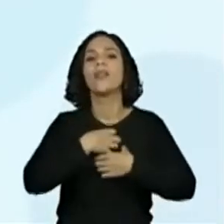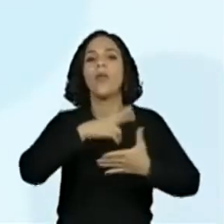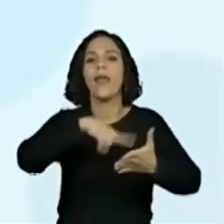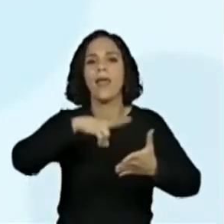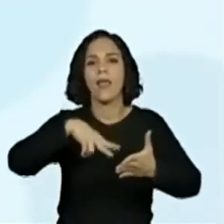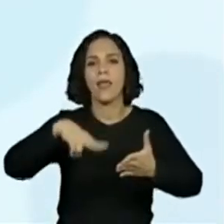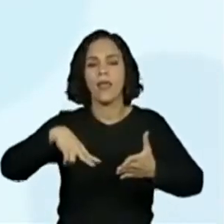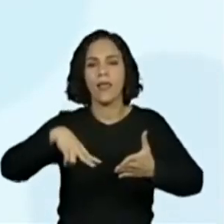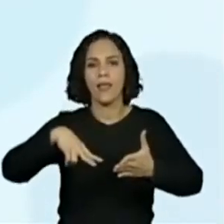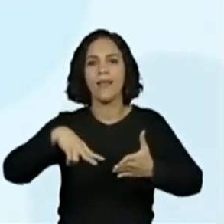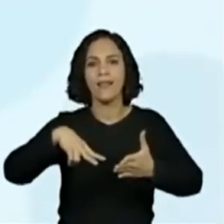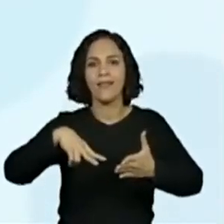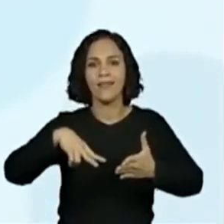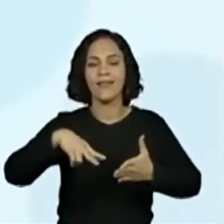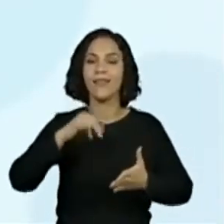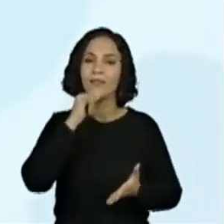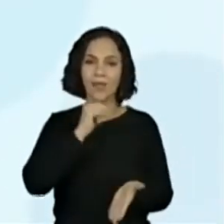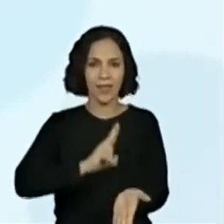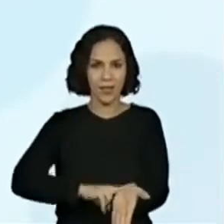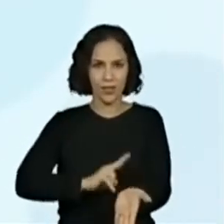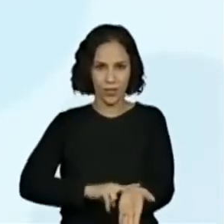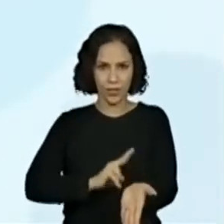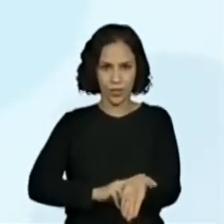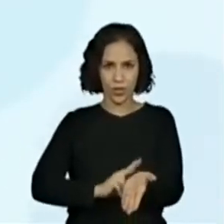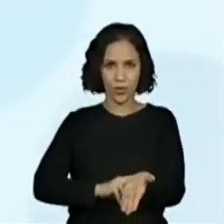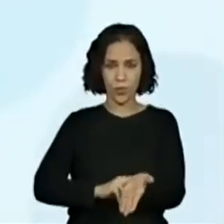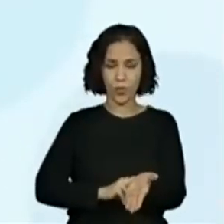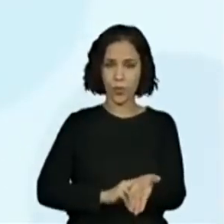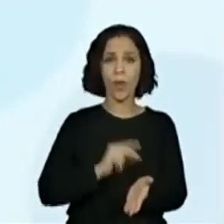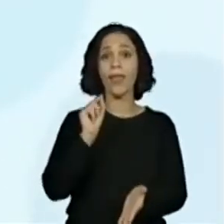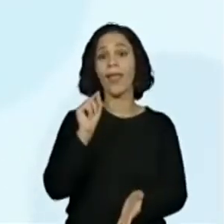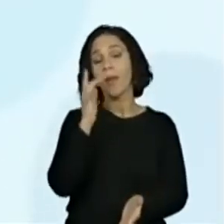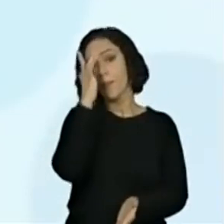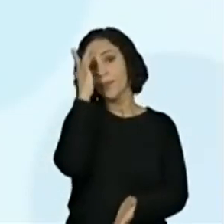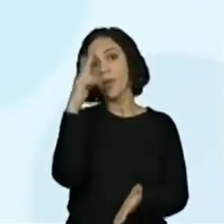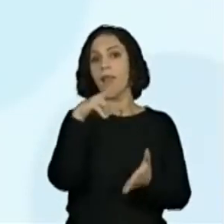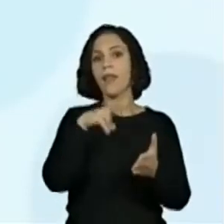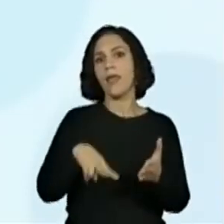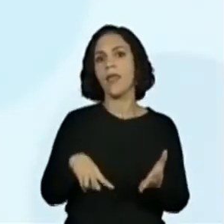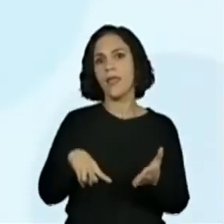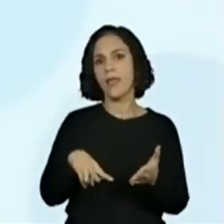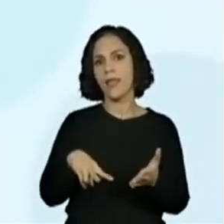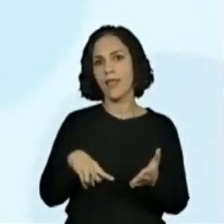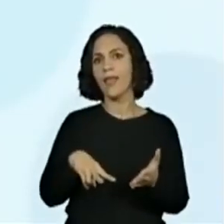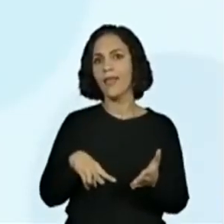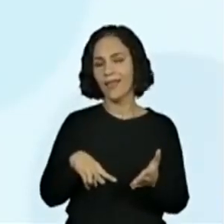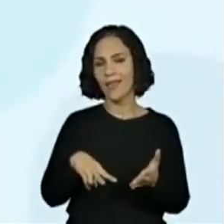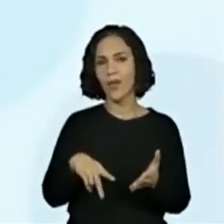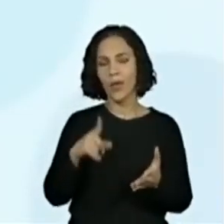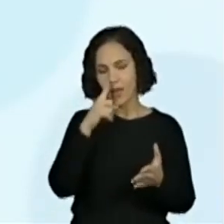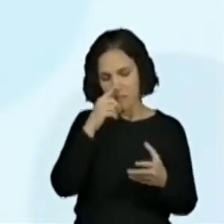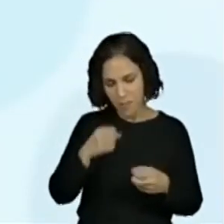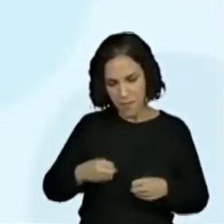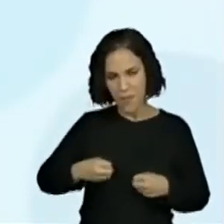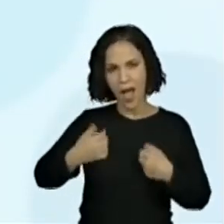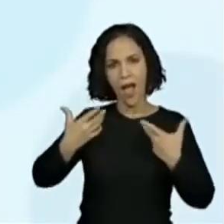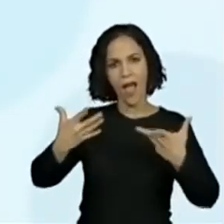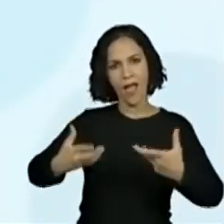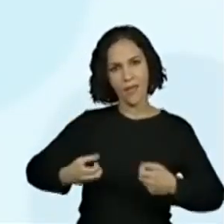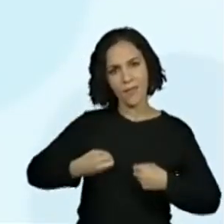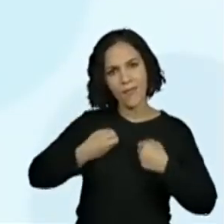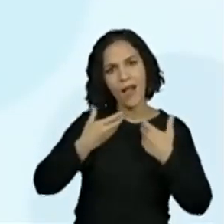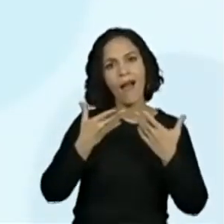leitura. O ritmo, quem dita muito é quem lê. Né? O que... A entonação.